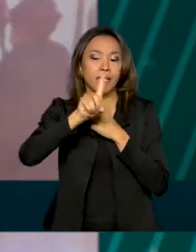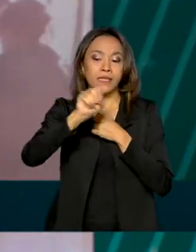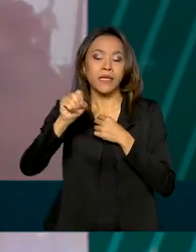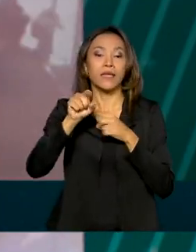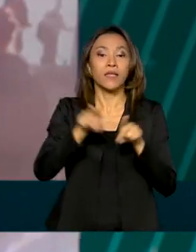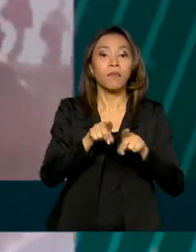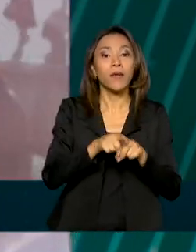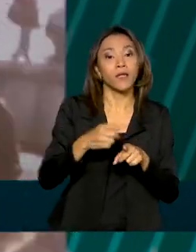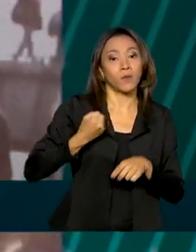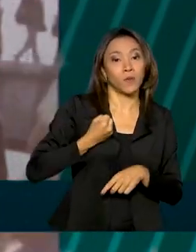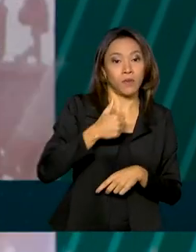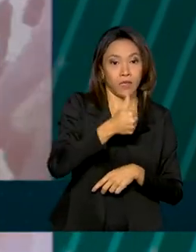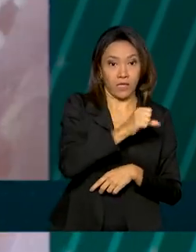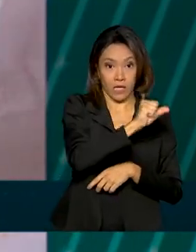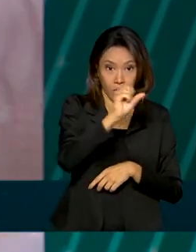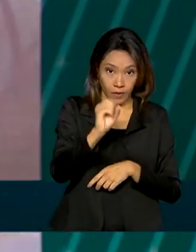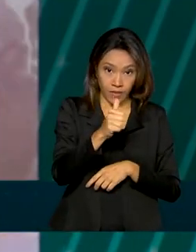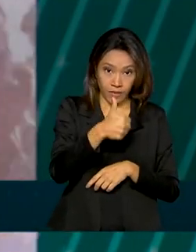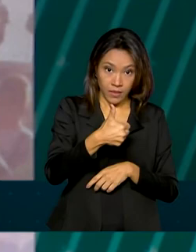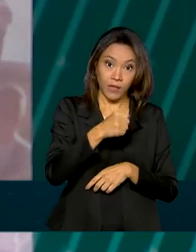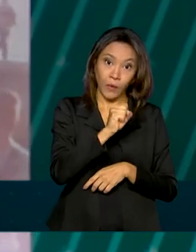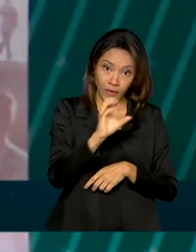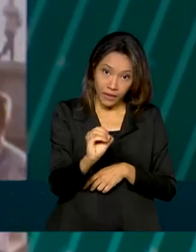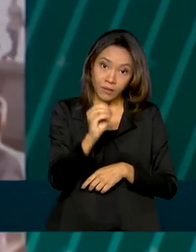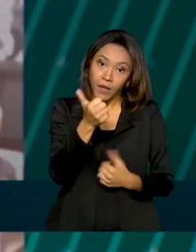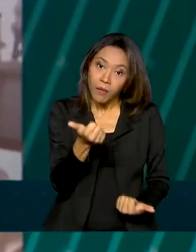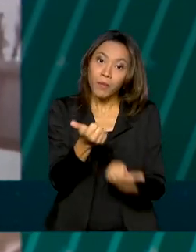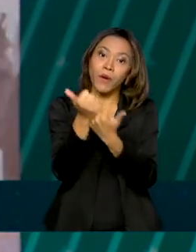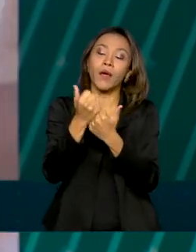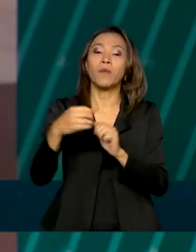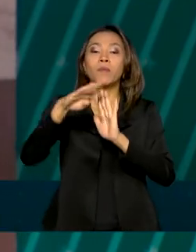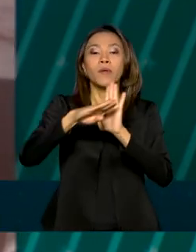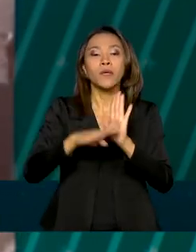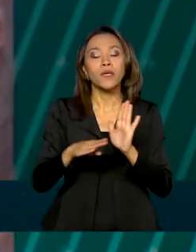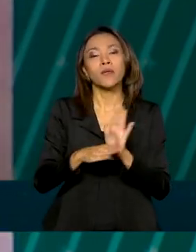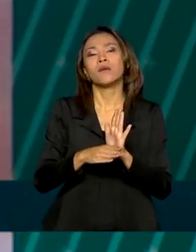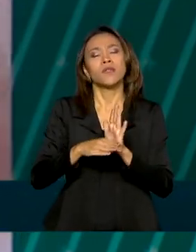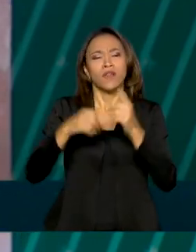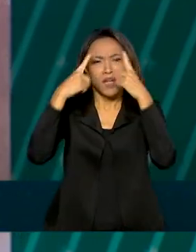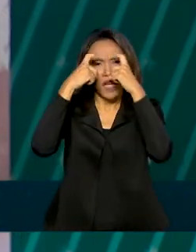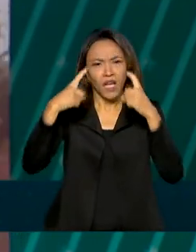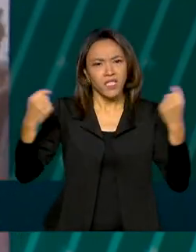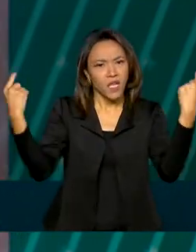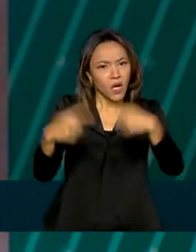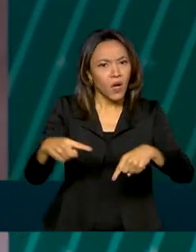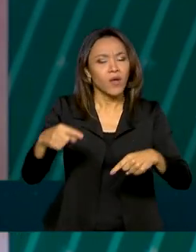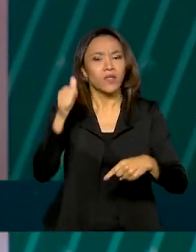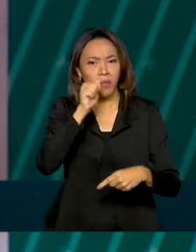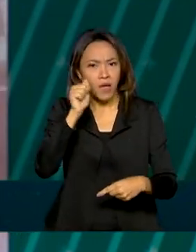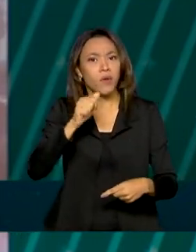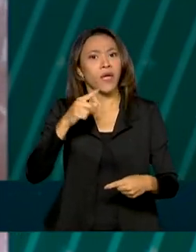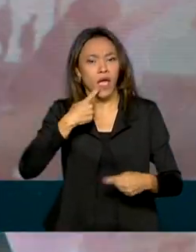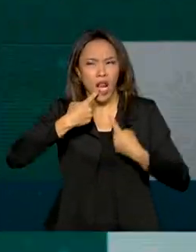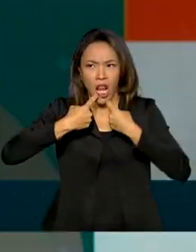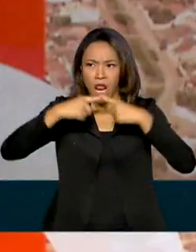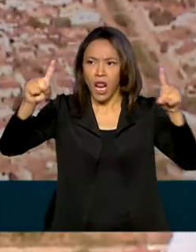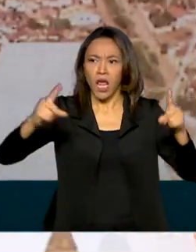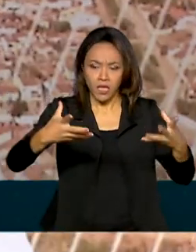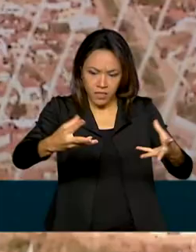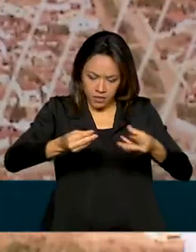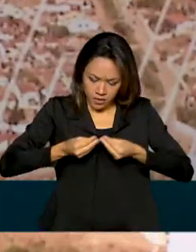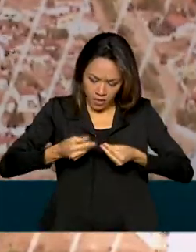violações de direitos humanos do governo federal. As centrais recebem, por exemplo, denúncias de violência contra a mulher,